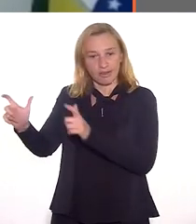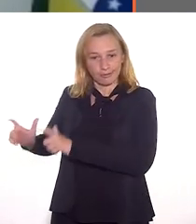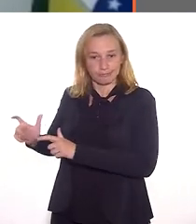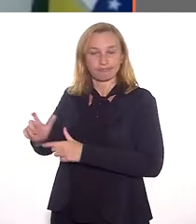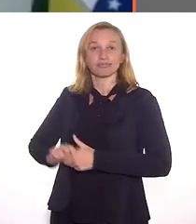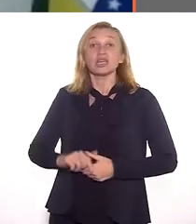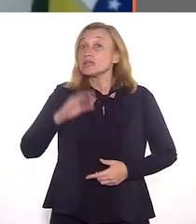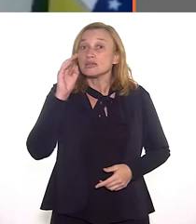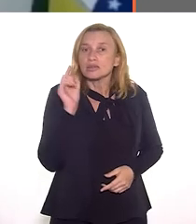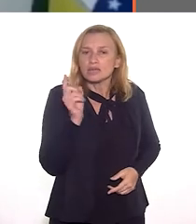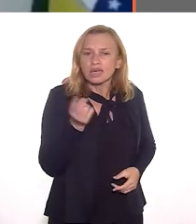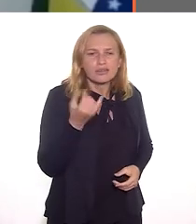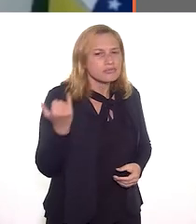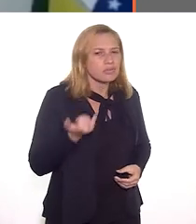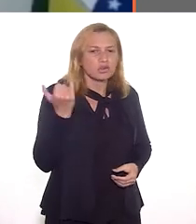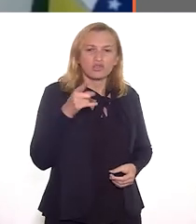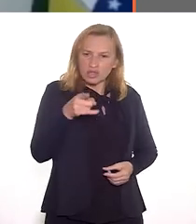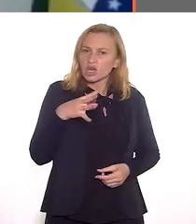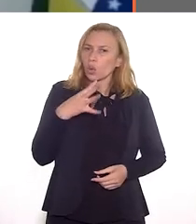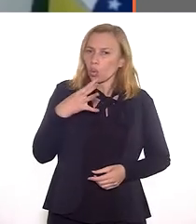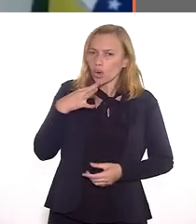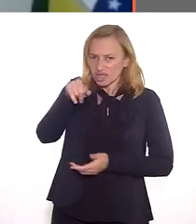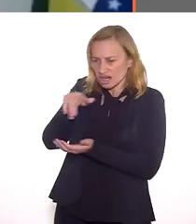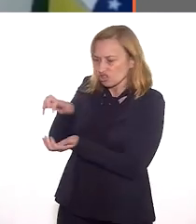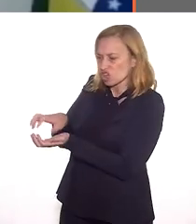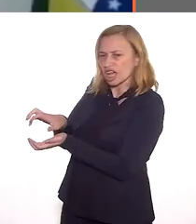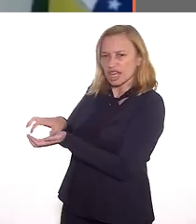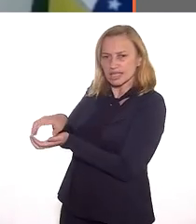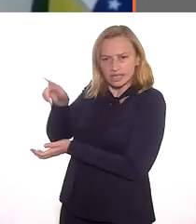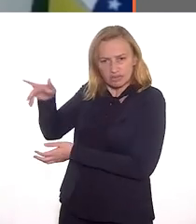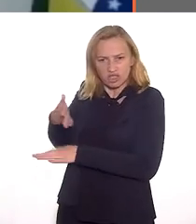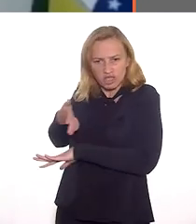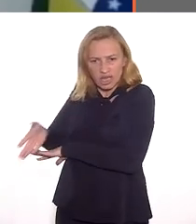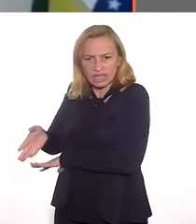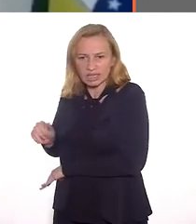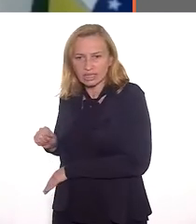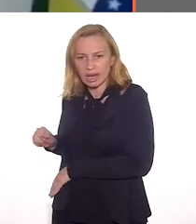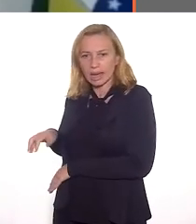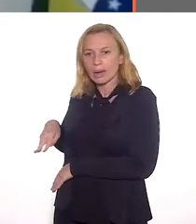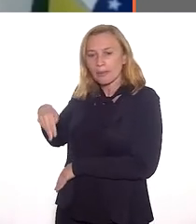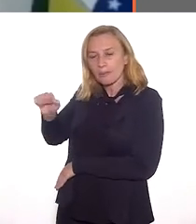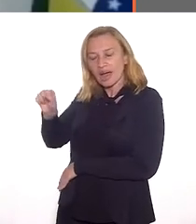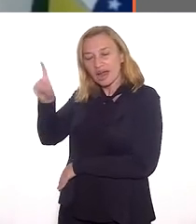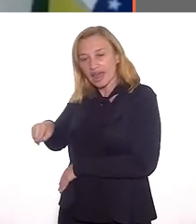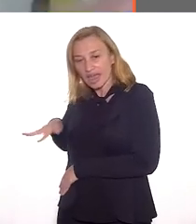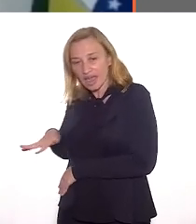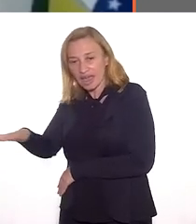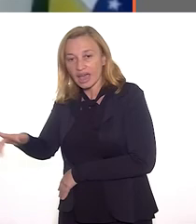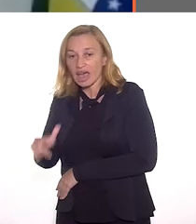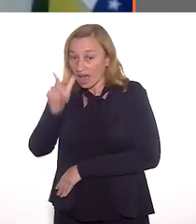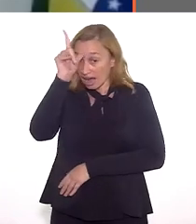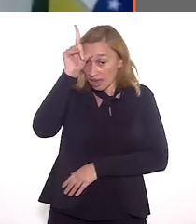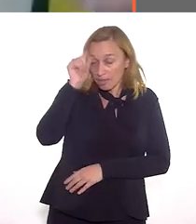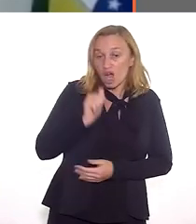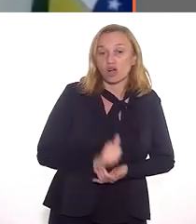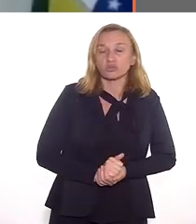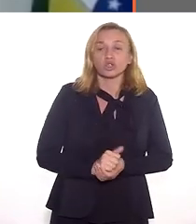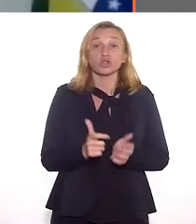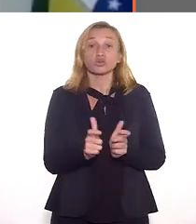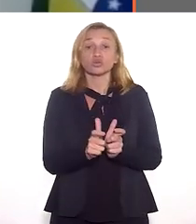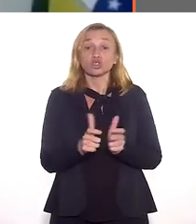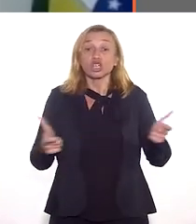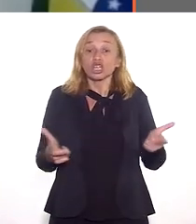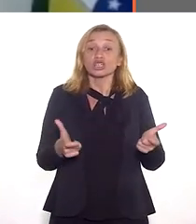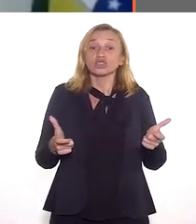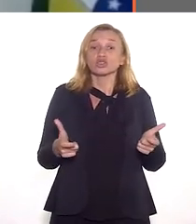desenvolvem nos territórios de favela. Que é impressionante, você conhece. Quando você entra no Jacarezinho, por exemplo, quando você entra na Maré, quando você